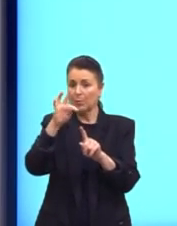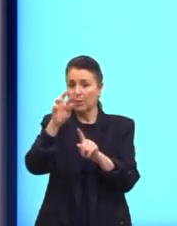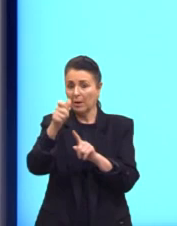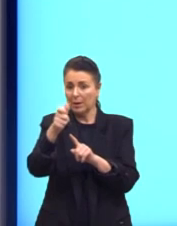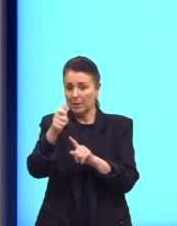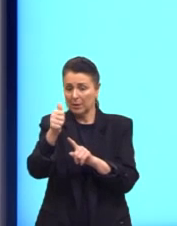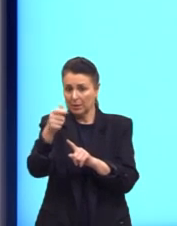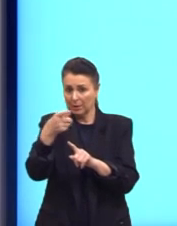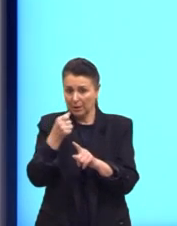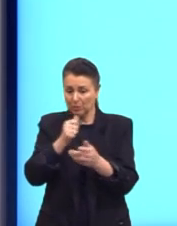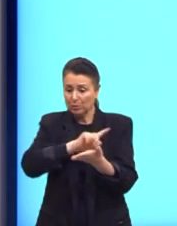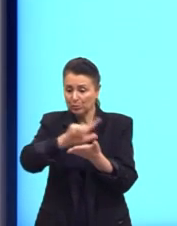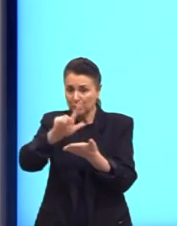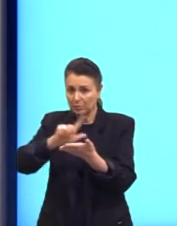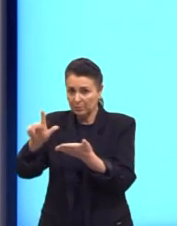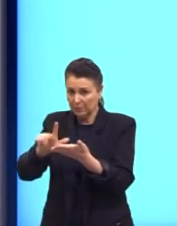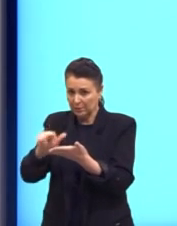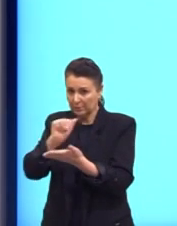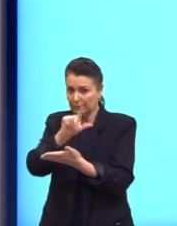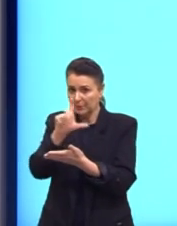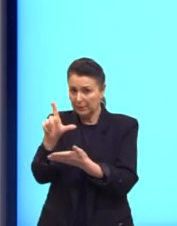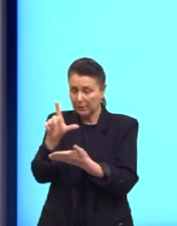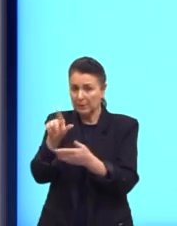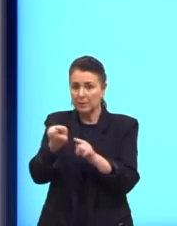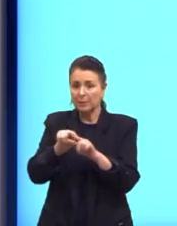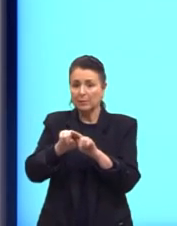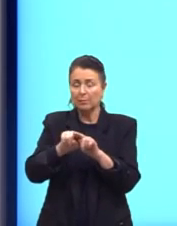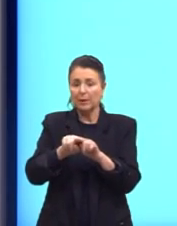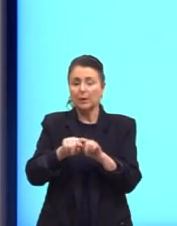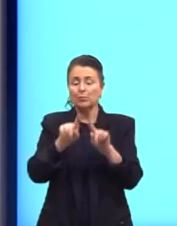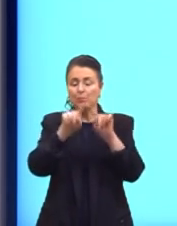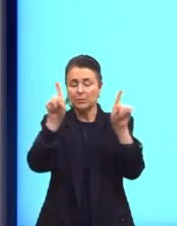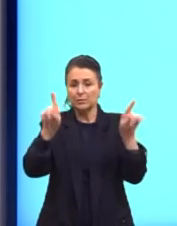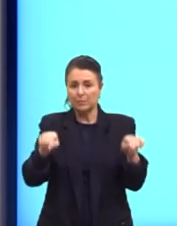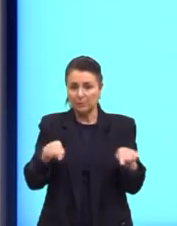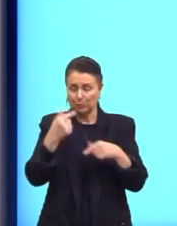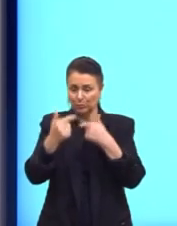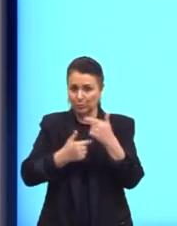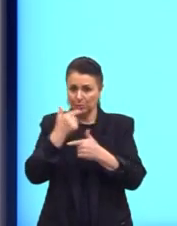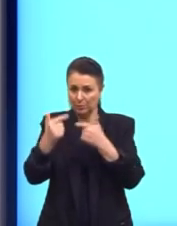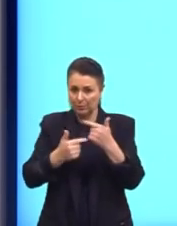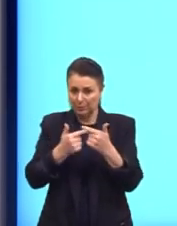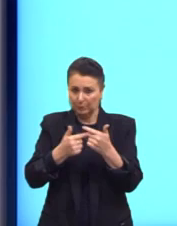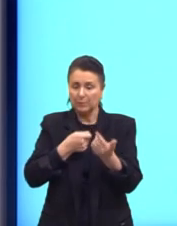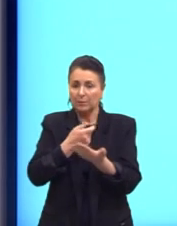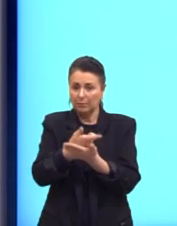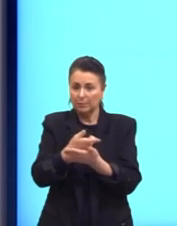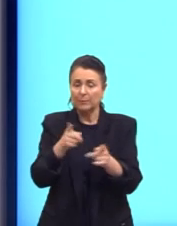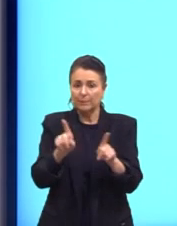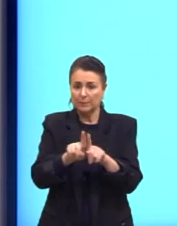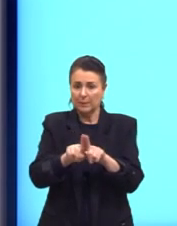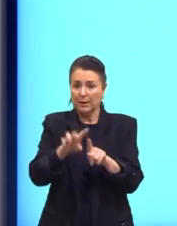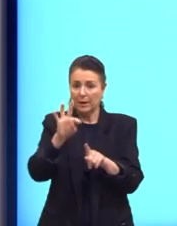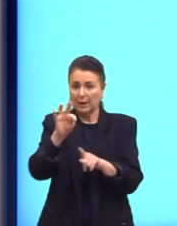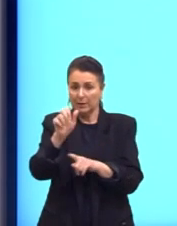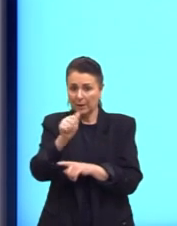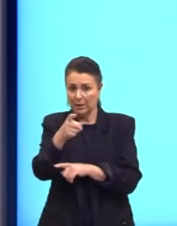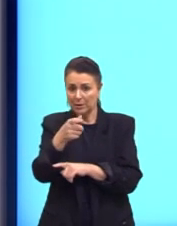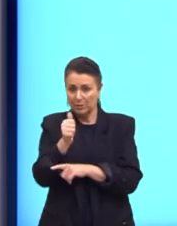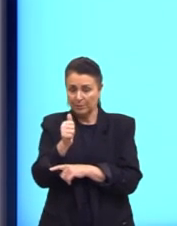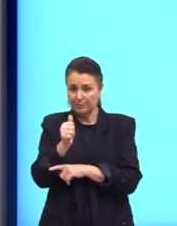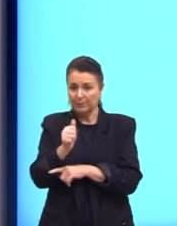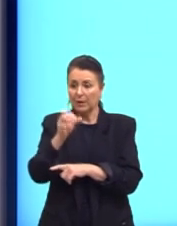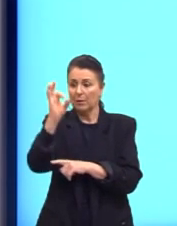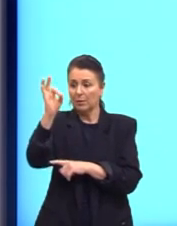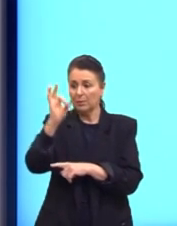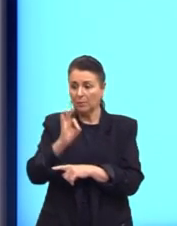limpeza L e de uma taxa de serviço. Essa taxa de serviço é um valor percentual